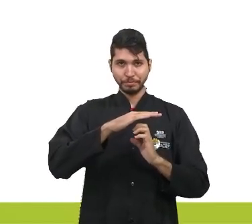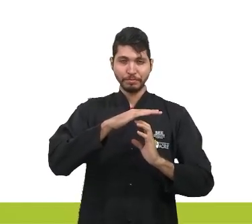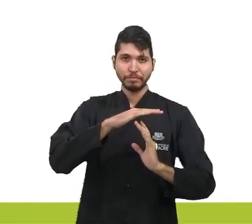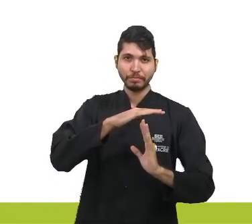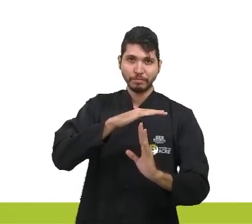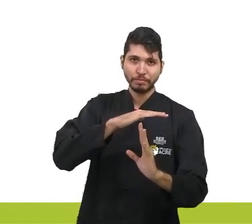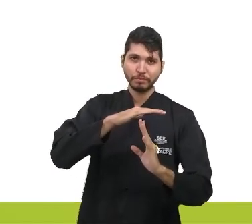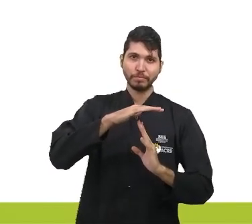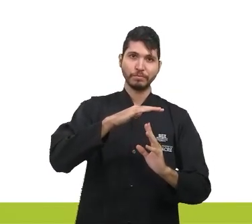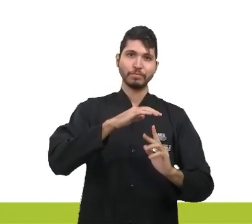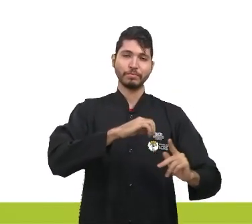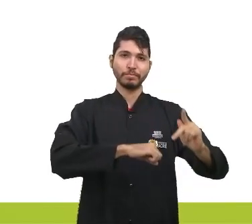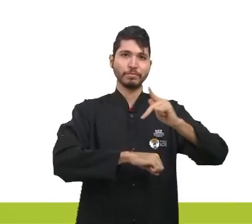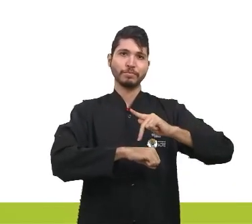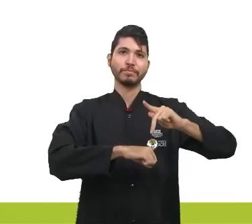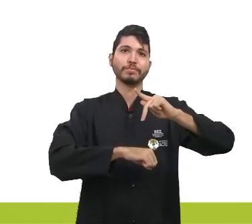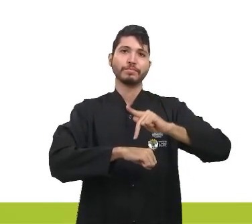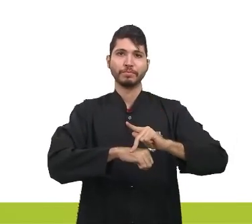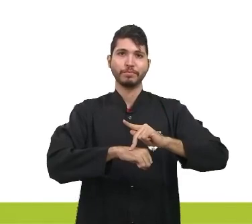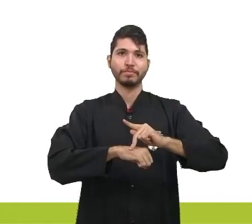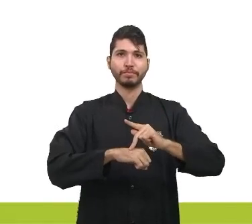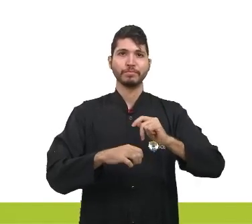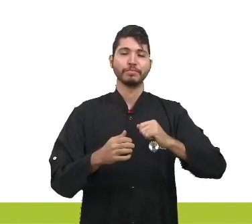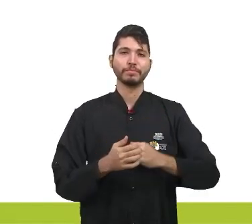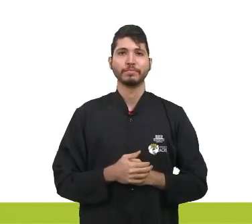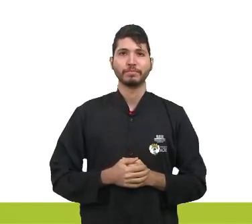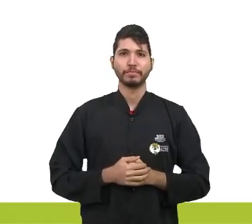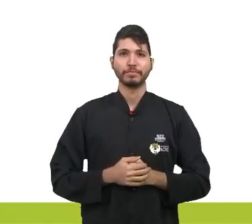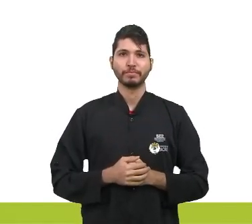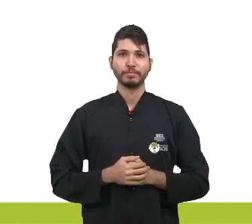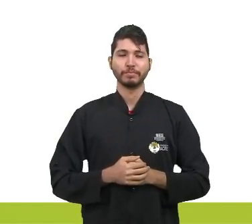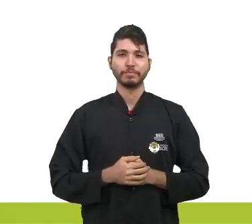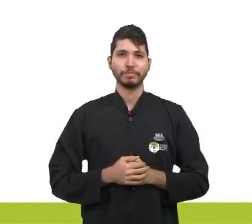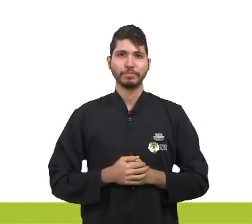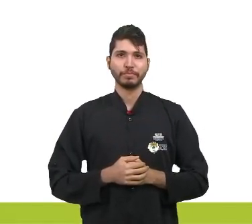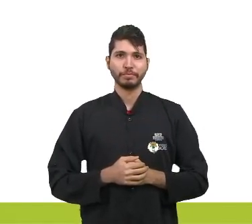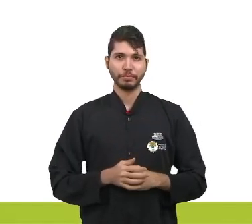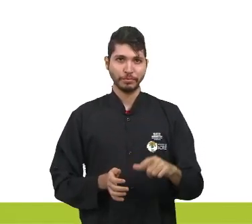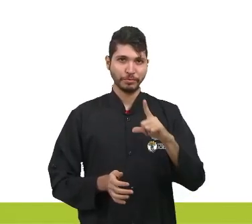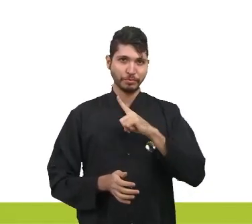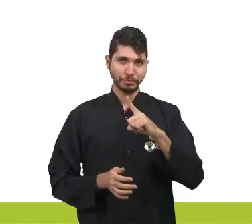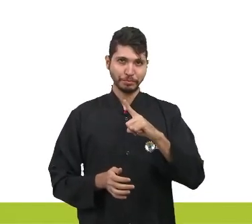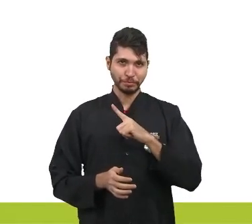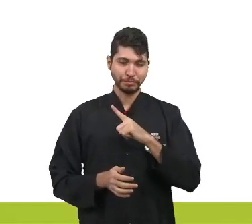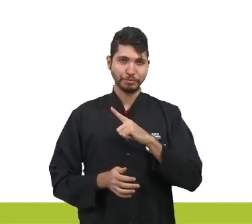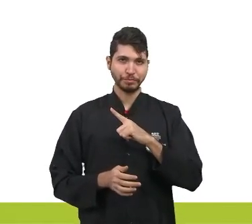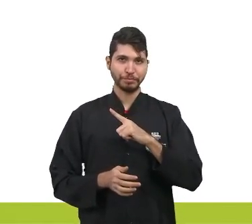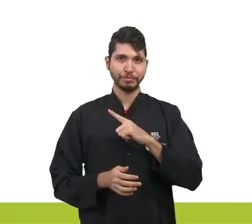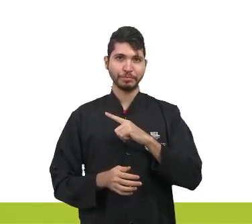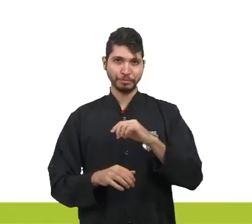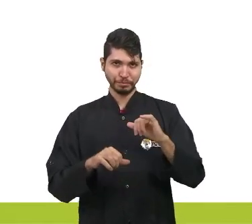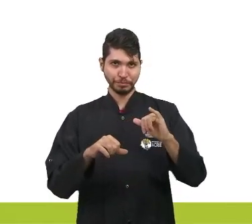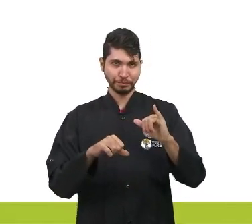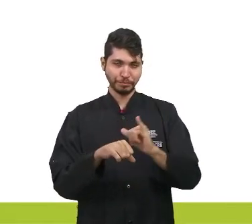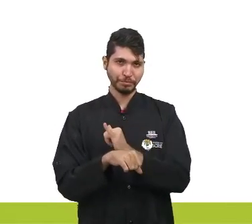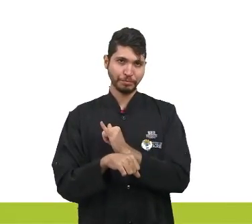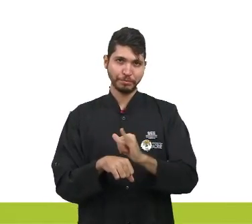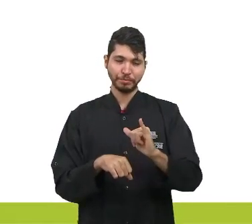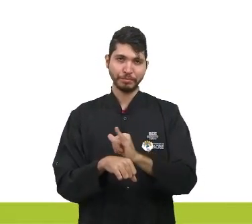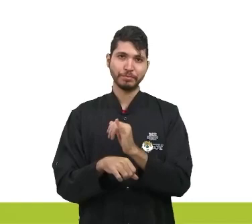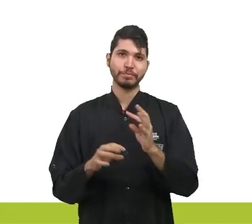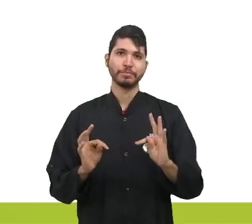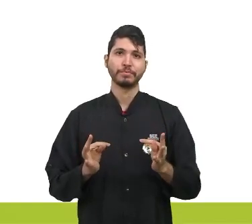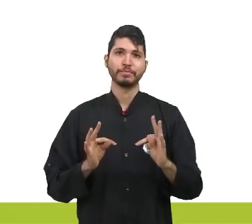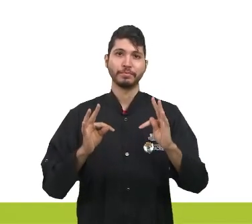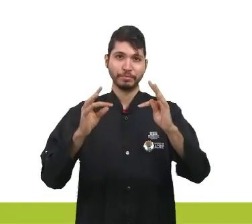países de procedência constituíam um dispositivo tecnológico que possibilitava